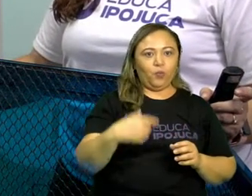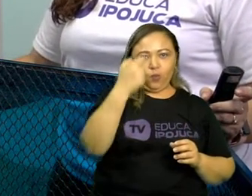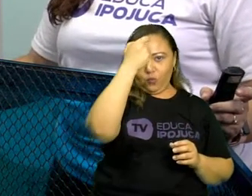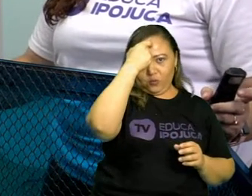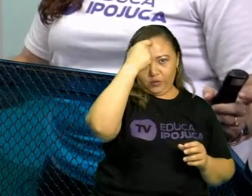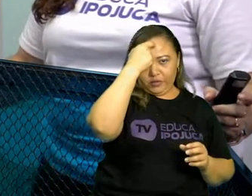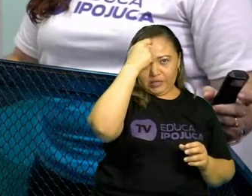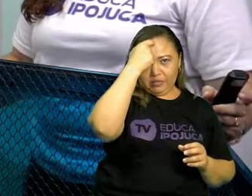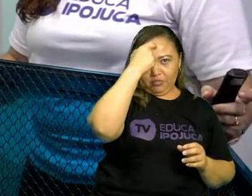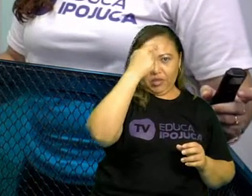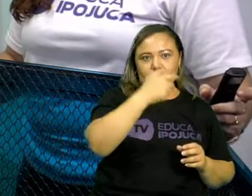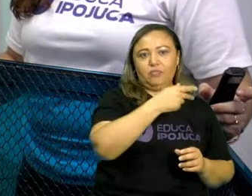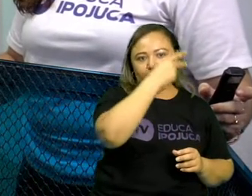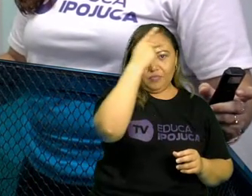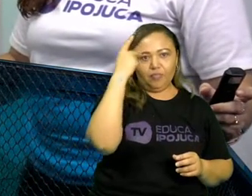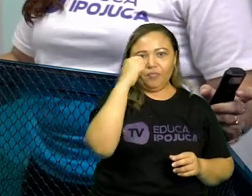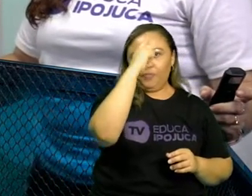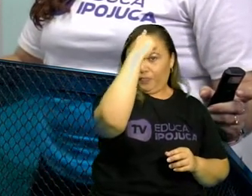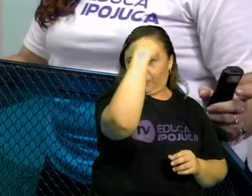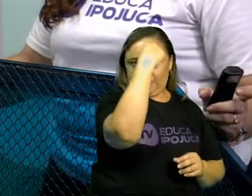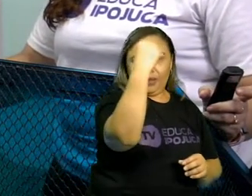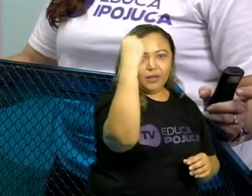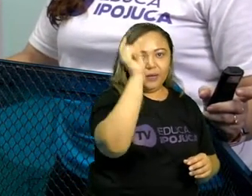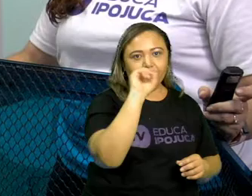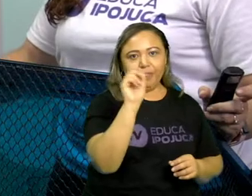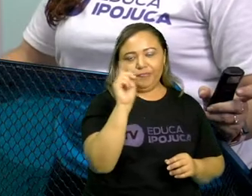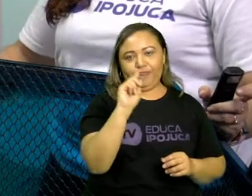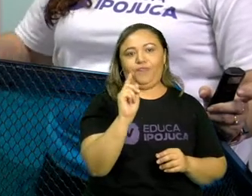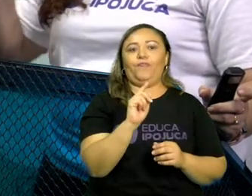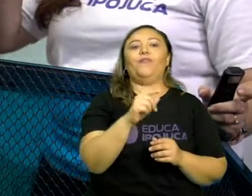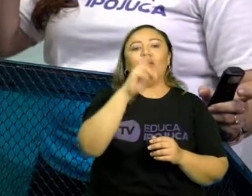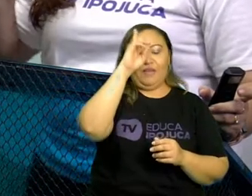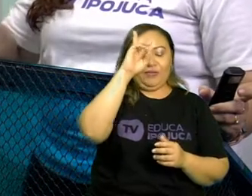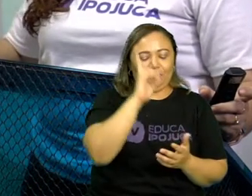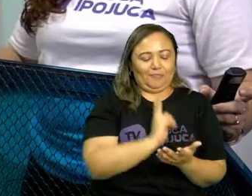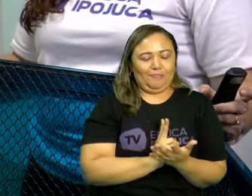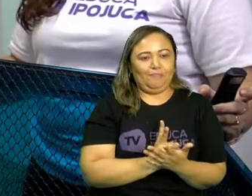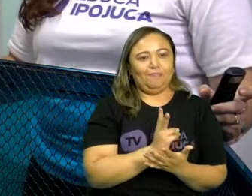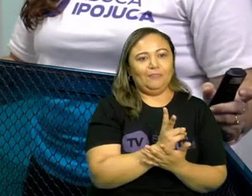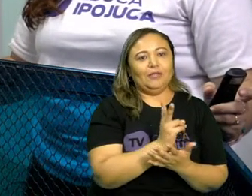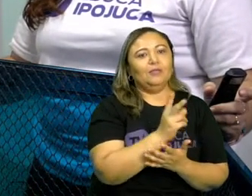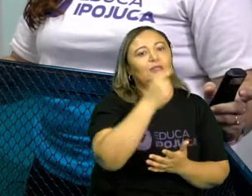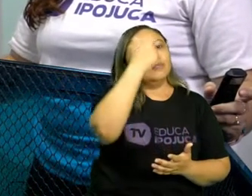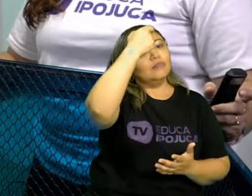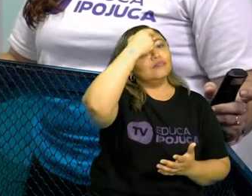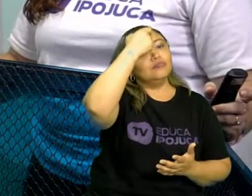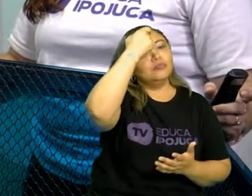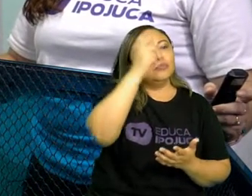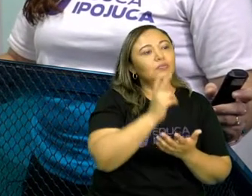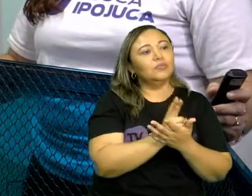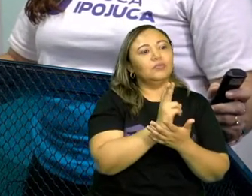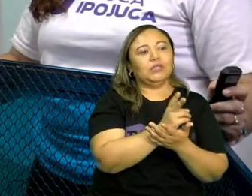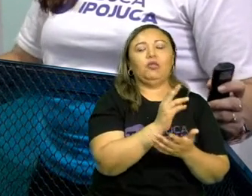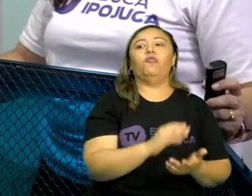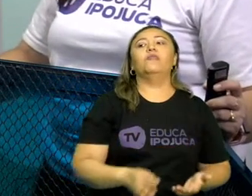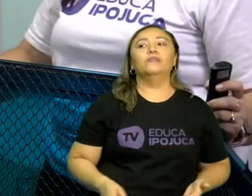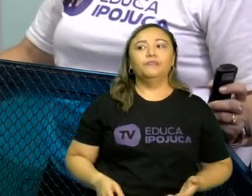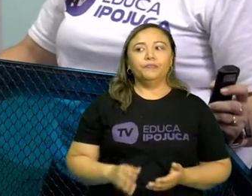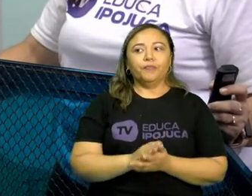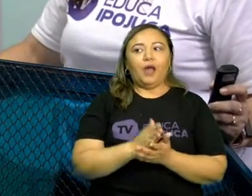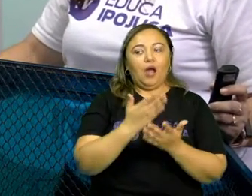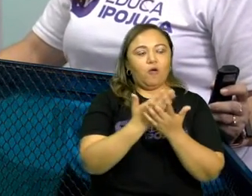Então é uma porta aberta que jamais será fechada. Então vamos abrir mais uma portinha hoje com a nossa aula.